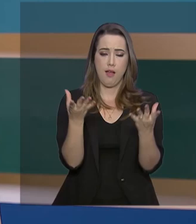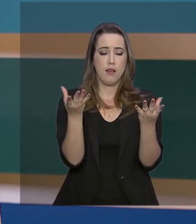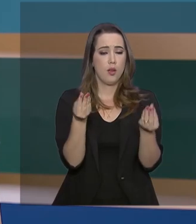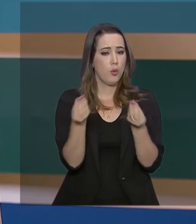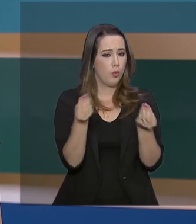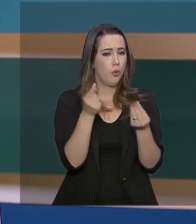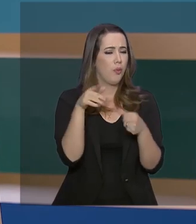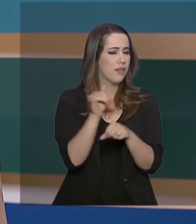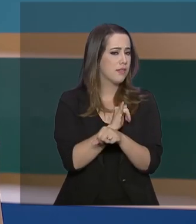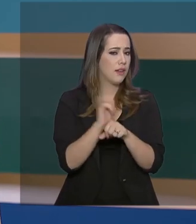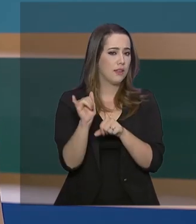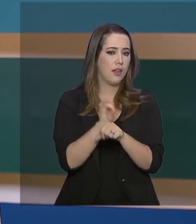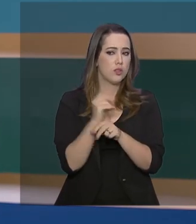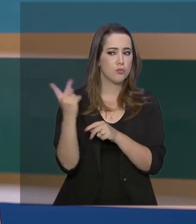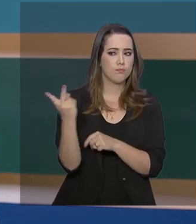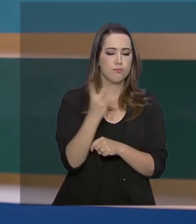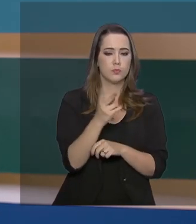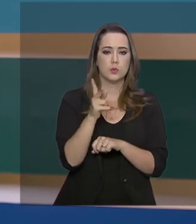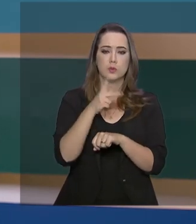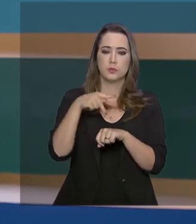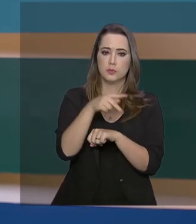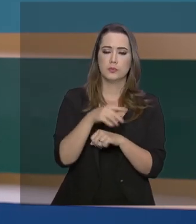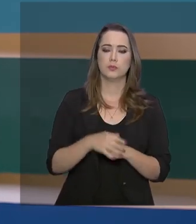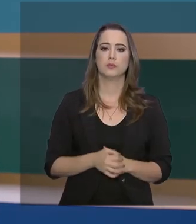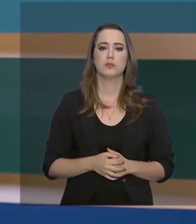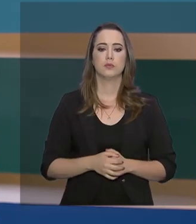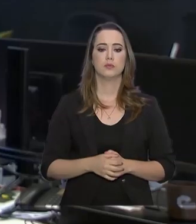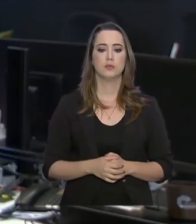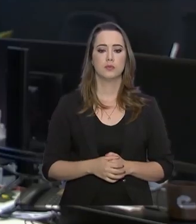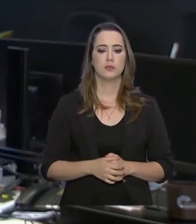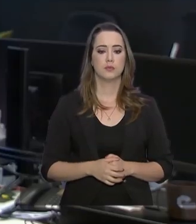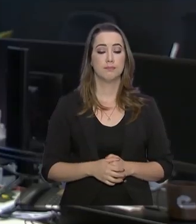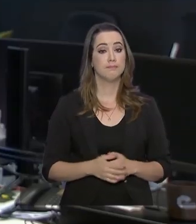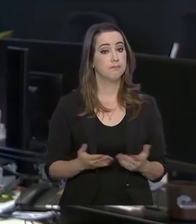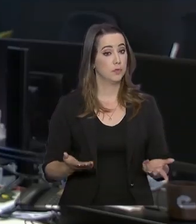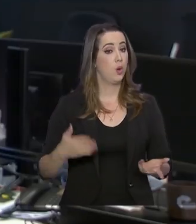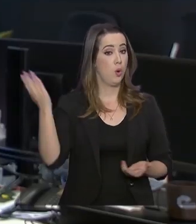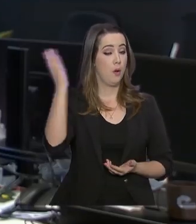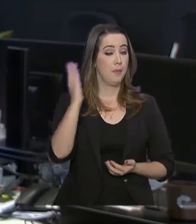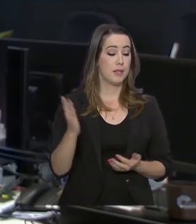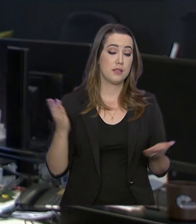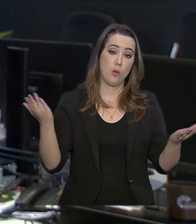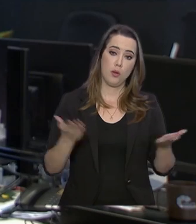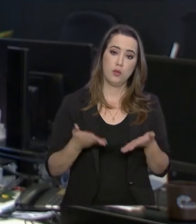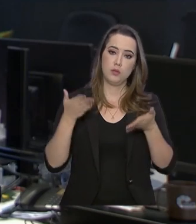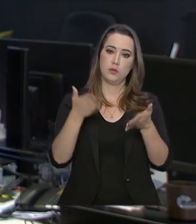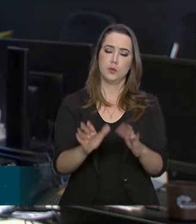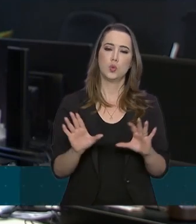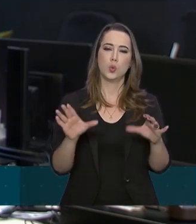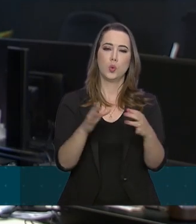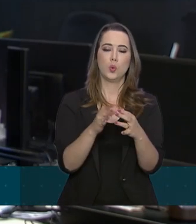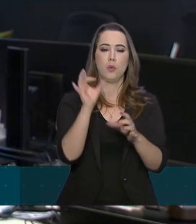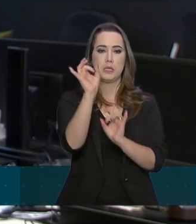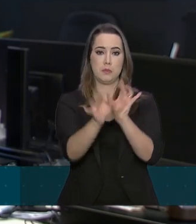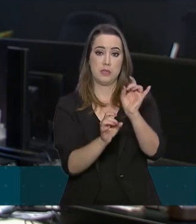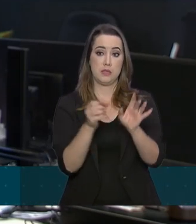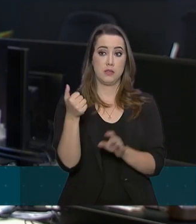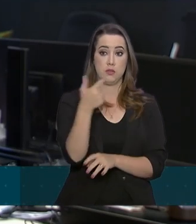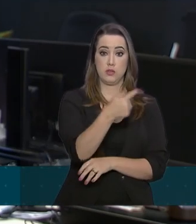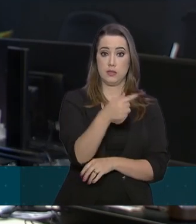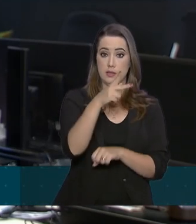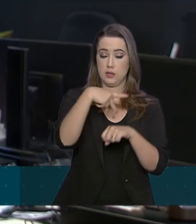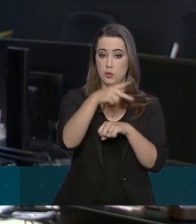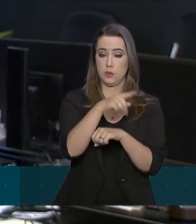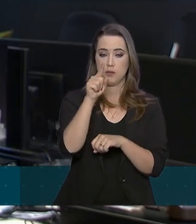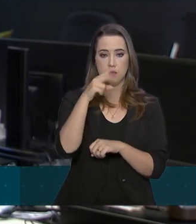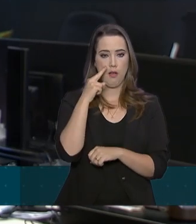medida estratégica para ambos os países. O Brasil passa a fazer parte do seleto grupo de 17 países